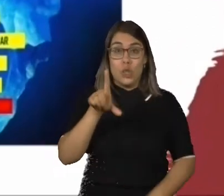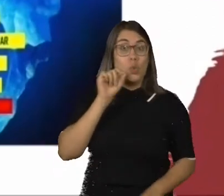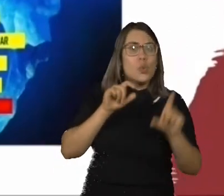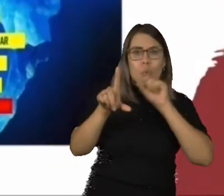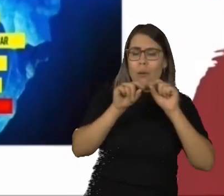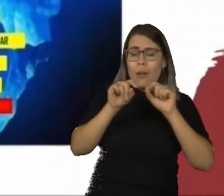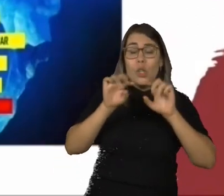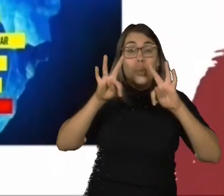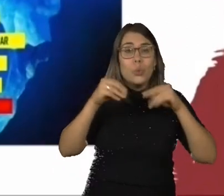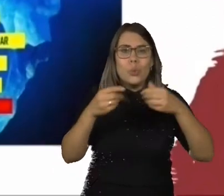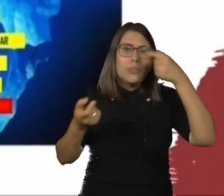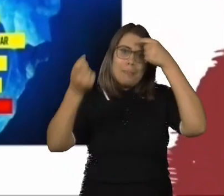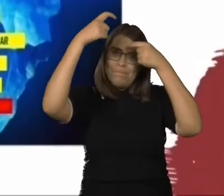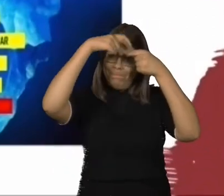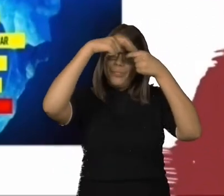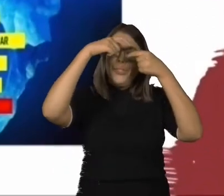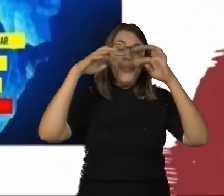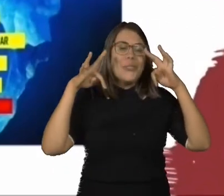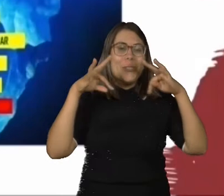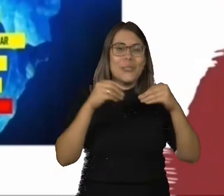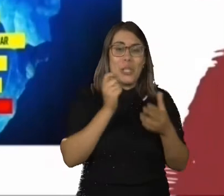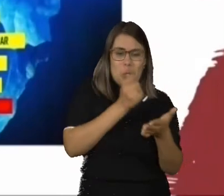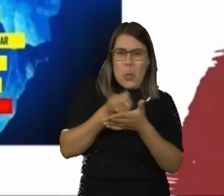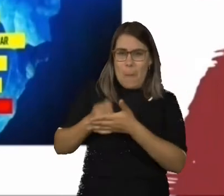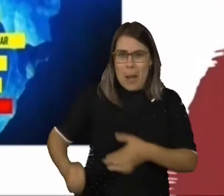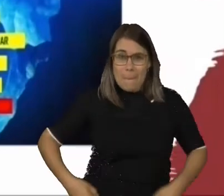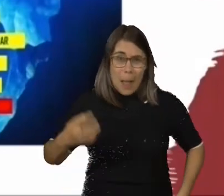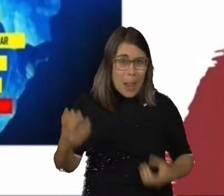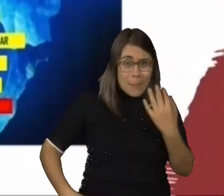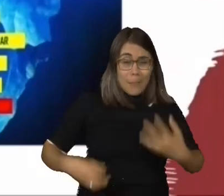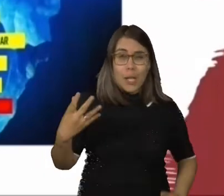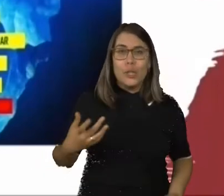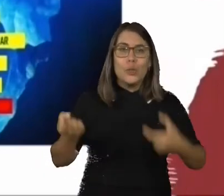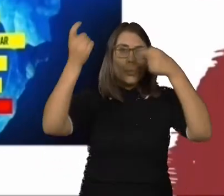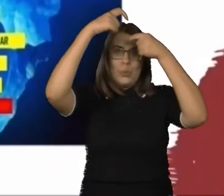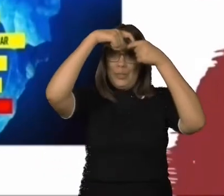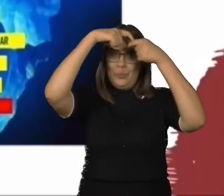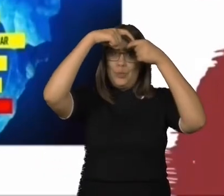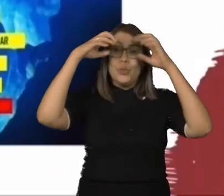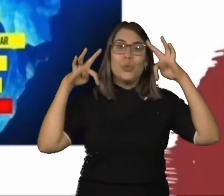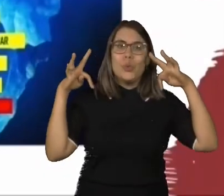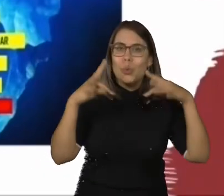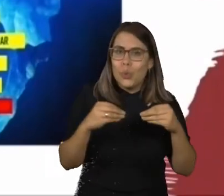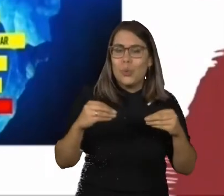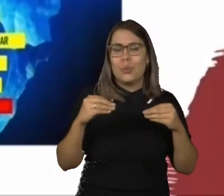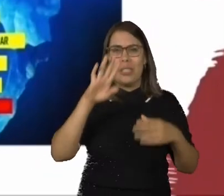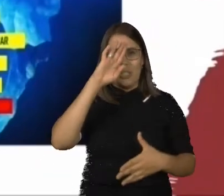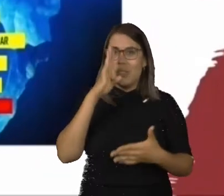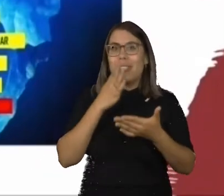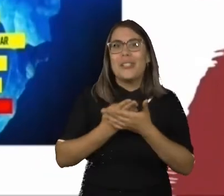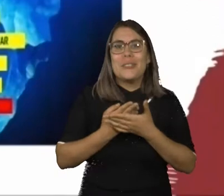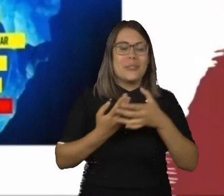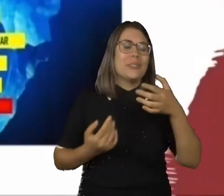5%. A maioria do que a gente compra, por exemplo, é inconsciente. Então, todas as nossas crenças, elas ficam no